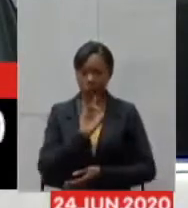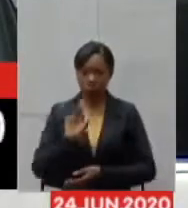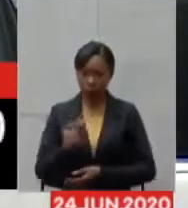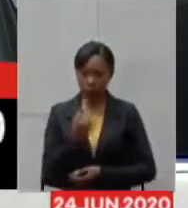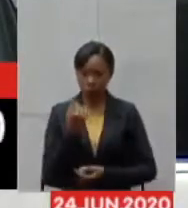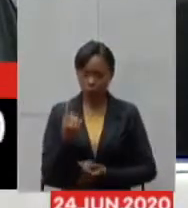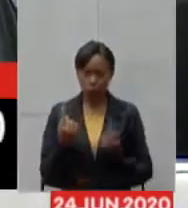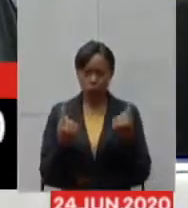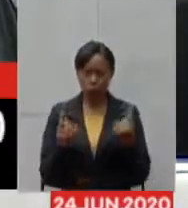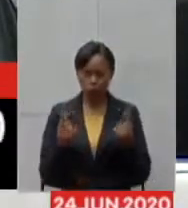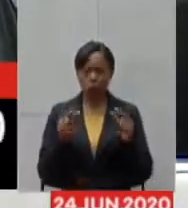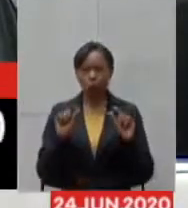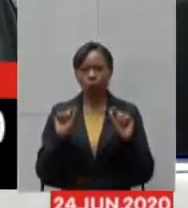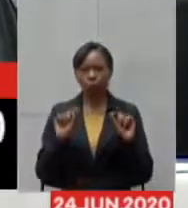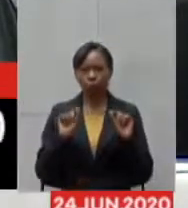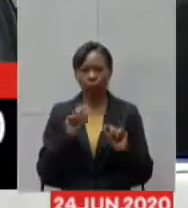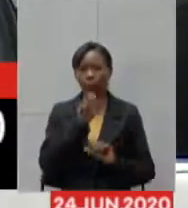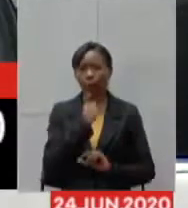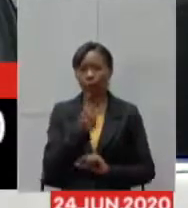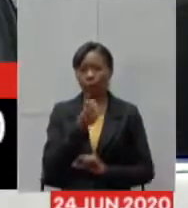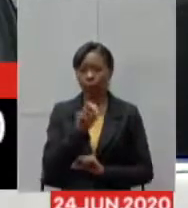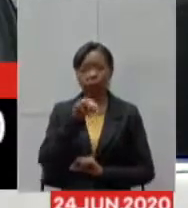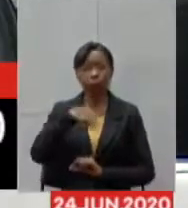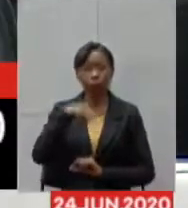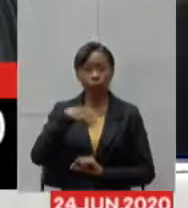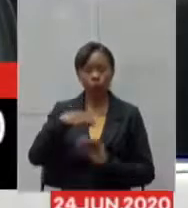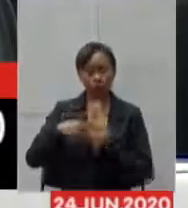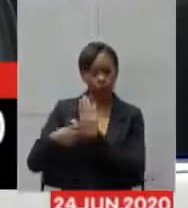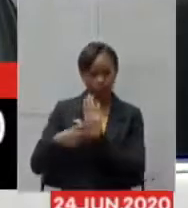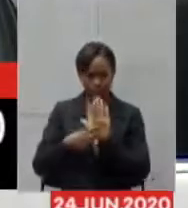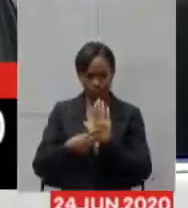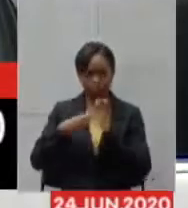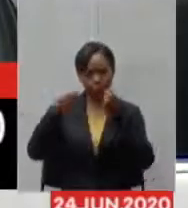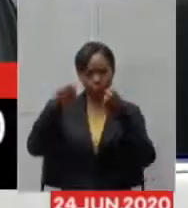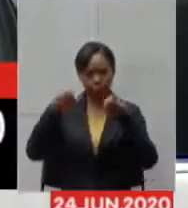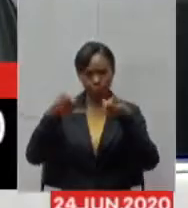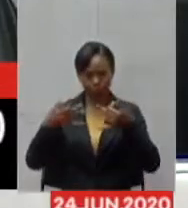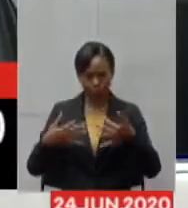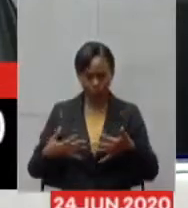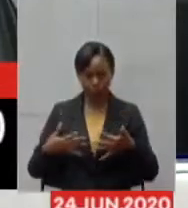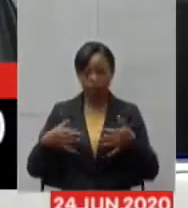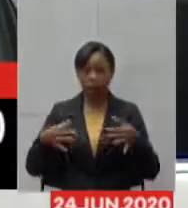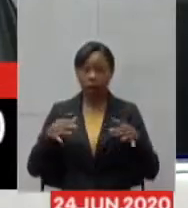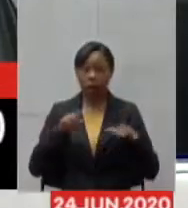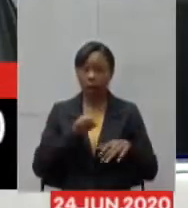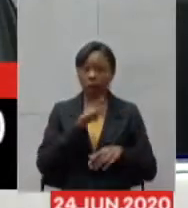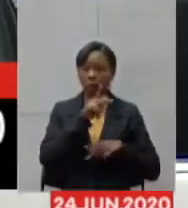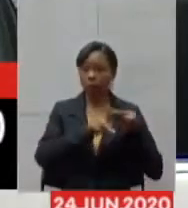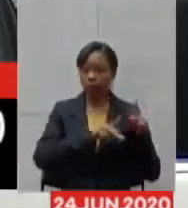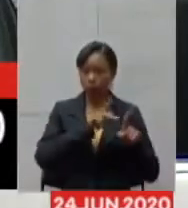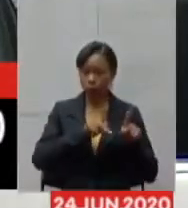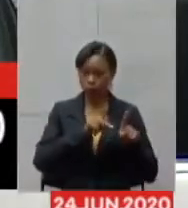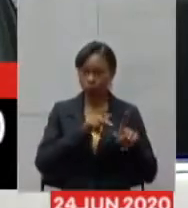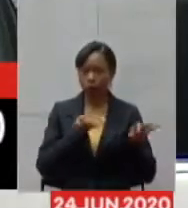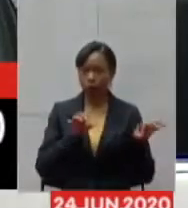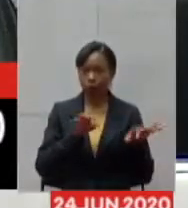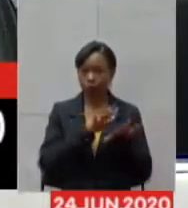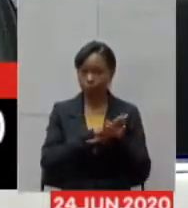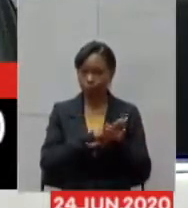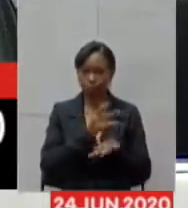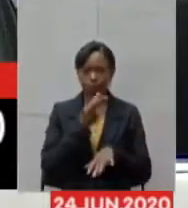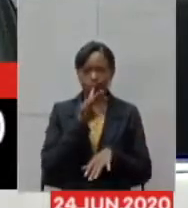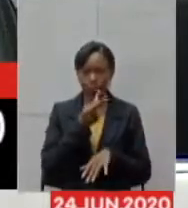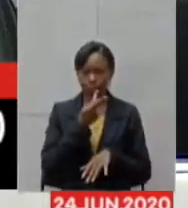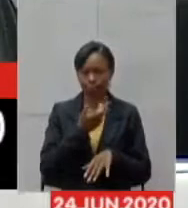15 minutos para suas exposições. Após a fala dos convidados, o presidente da Comissão de Saúde, deputado Carlos